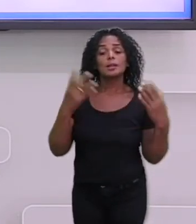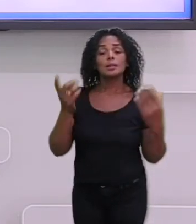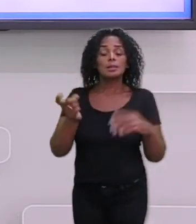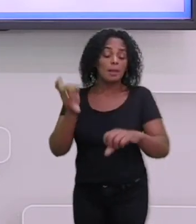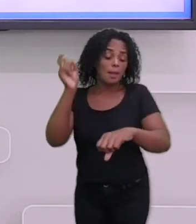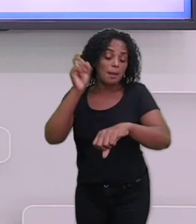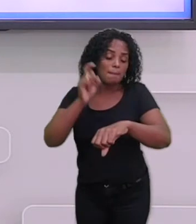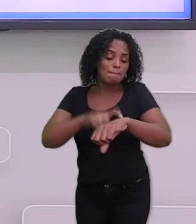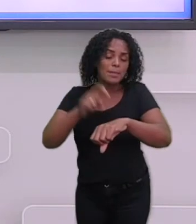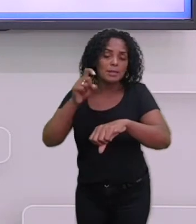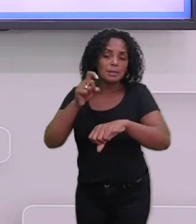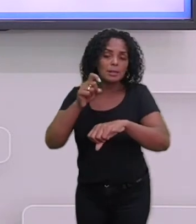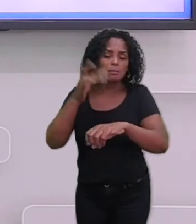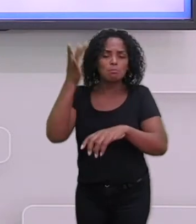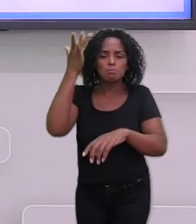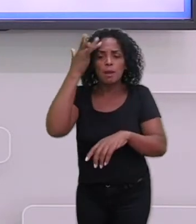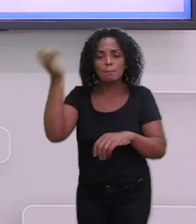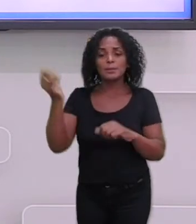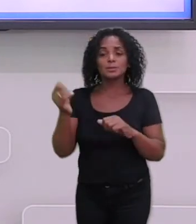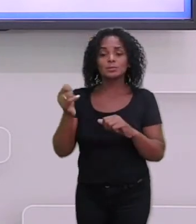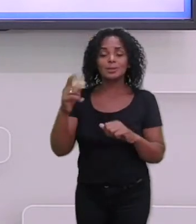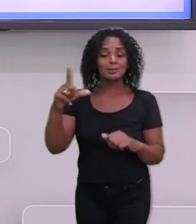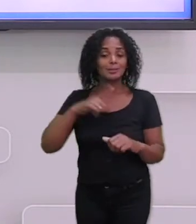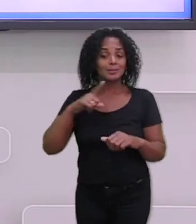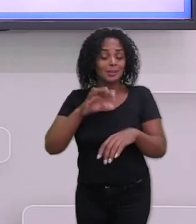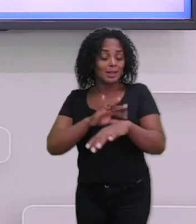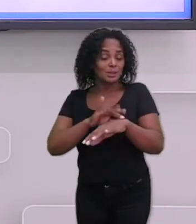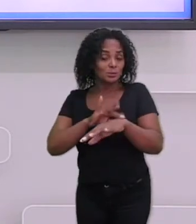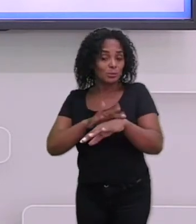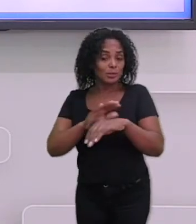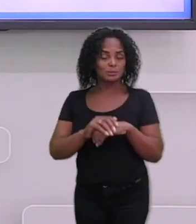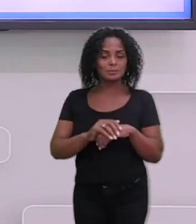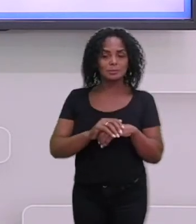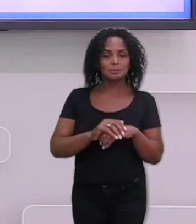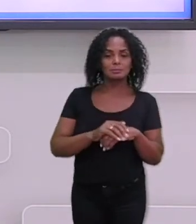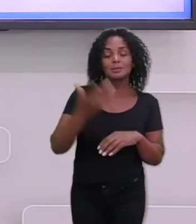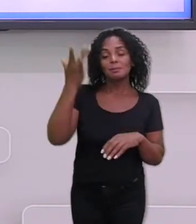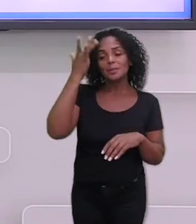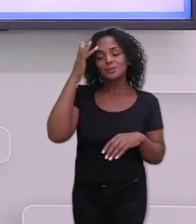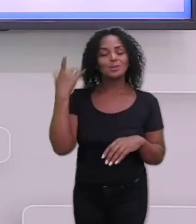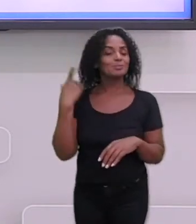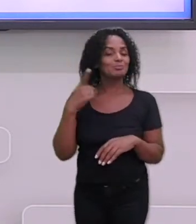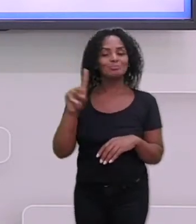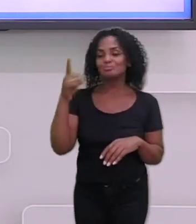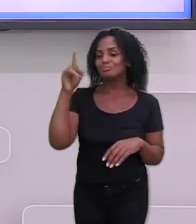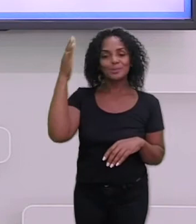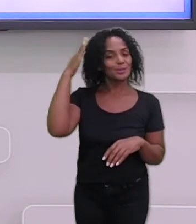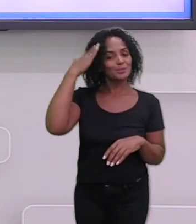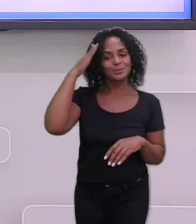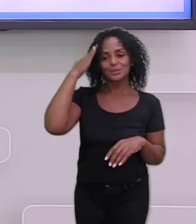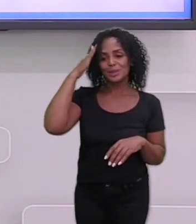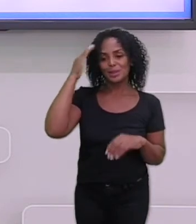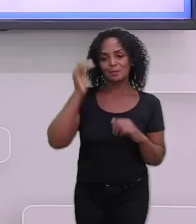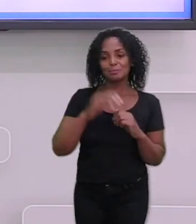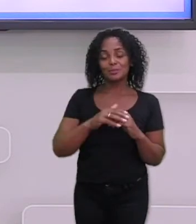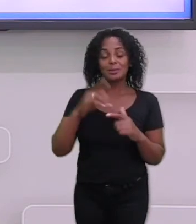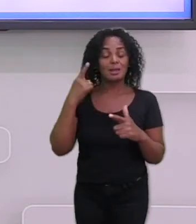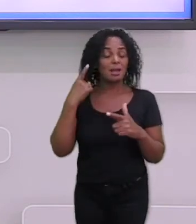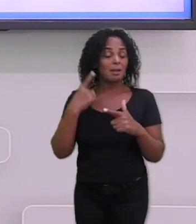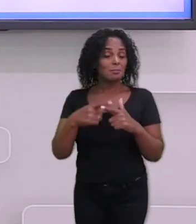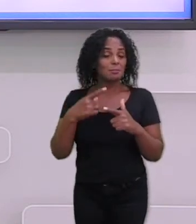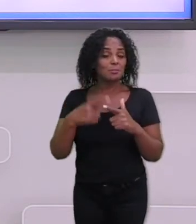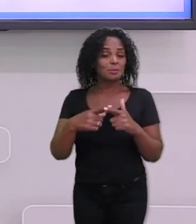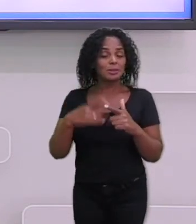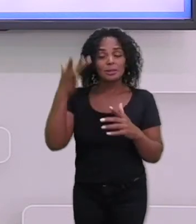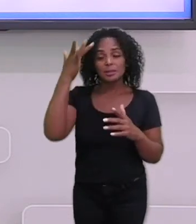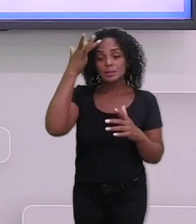pica uma pessoa que está infectada. Mas essa pessoa não sabe. Por quê? Porque as pessoas